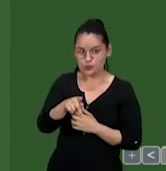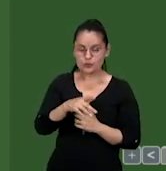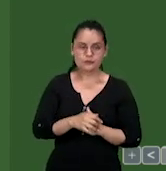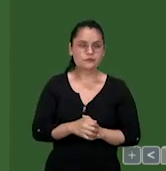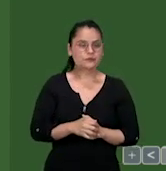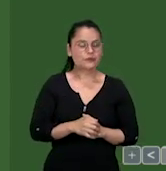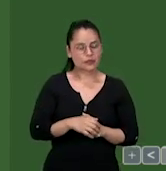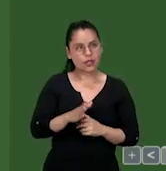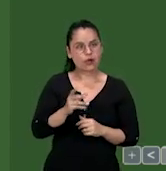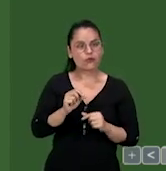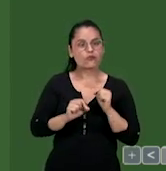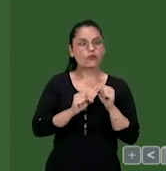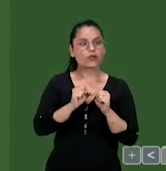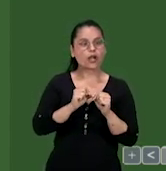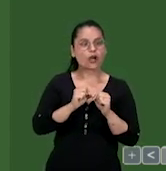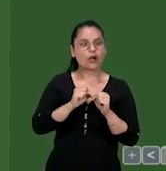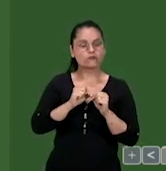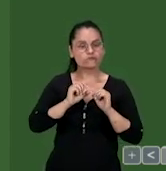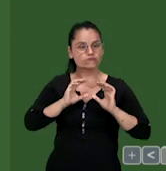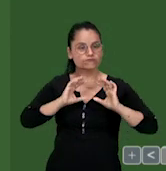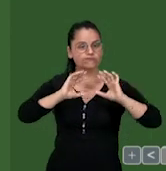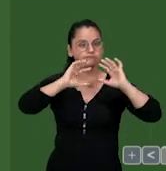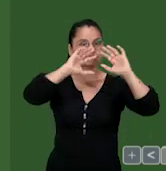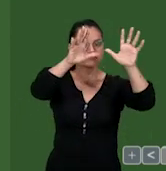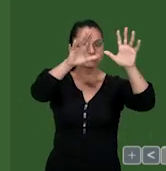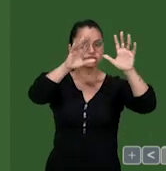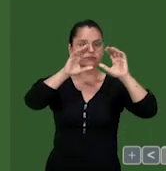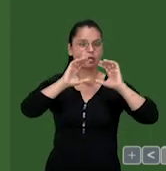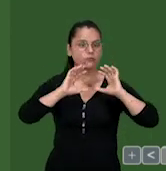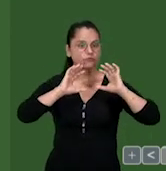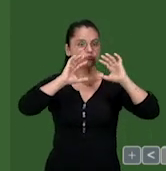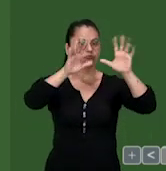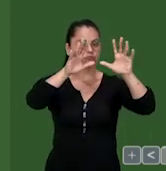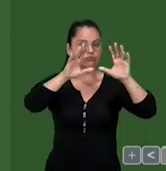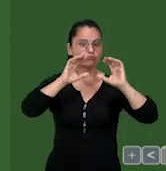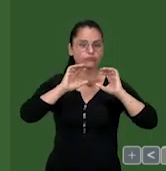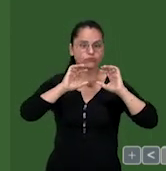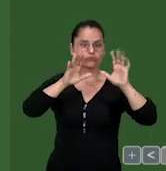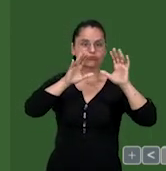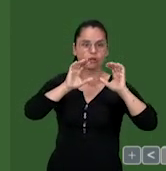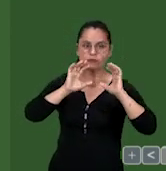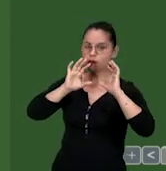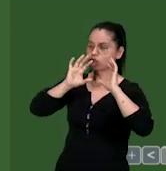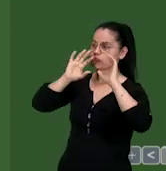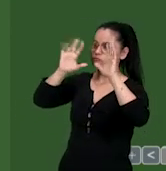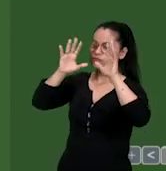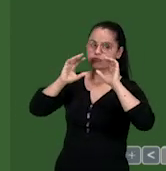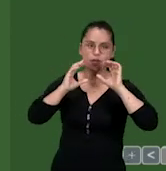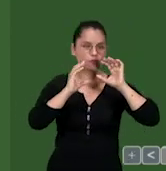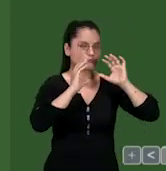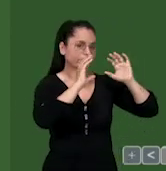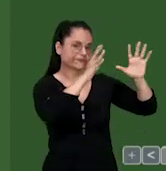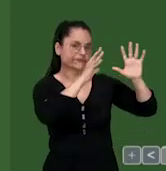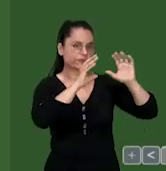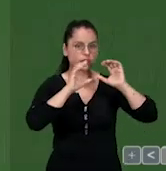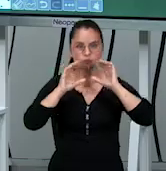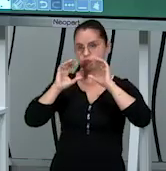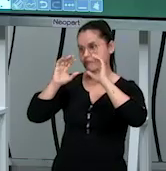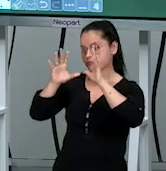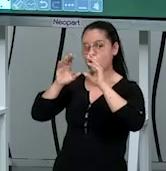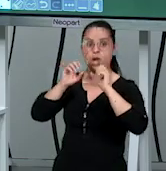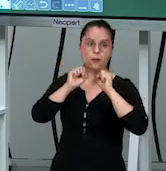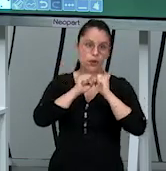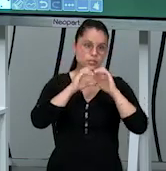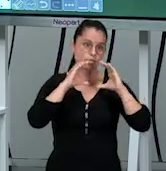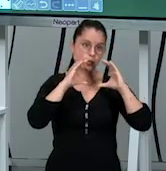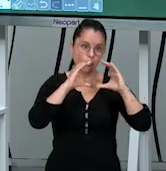e aí eu vou mandar essa bola ó movimento de vôleio de um lado pro outro tá? como eu disse pode ser uma